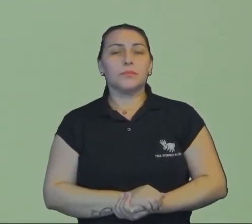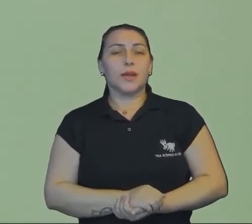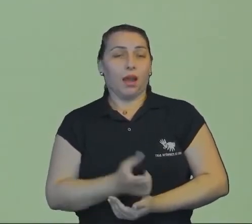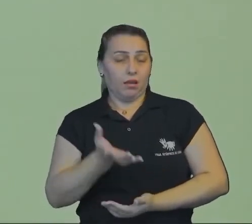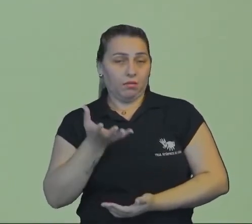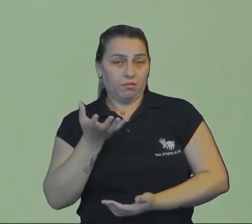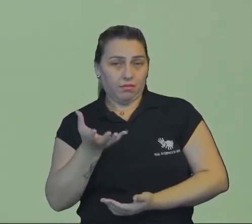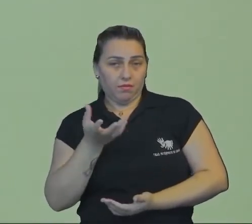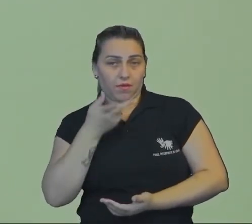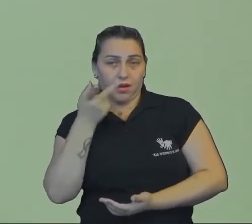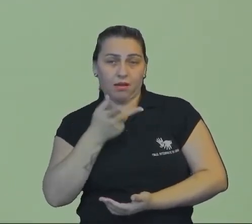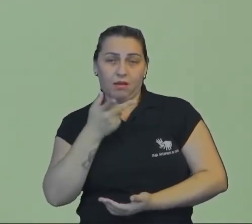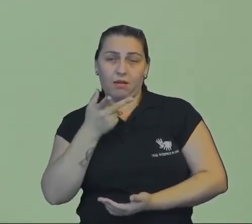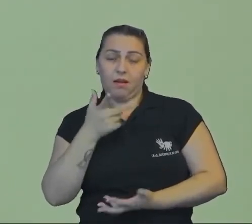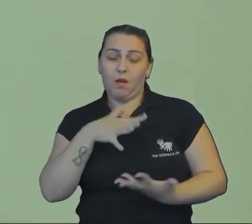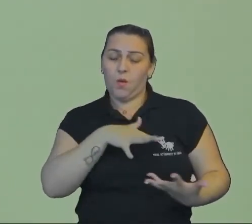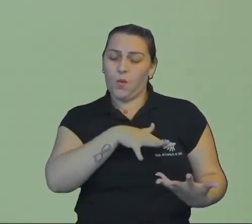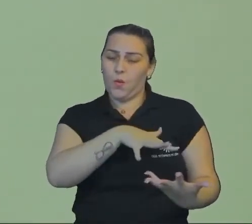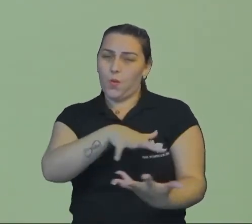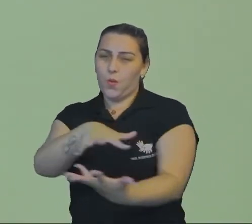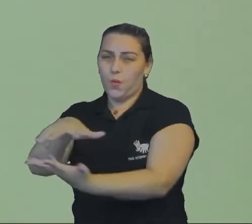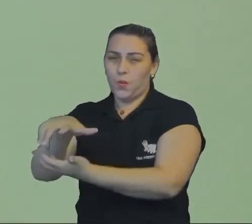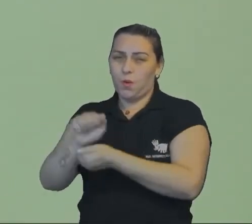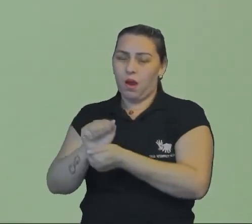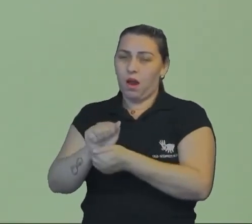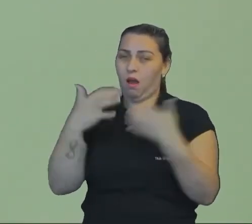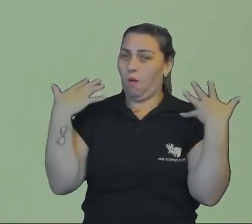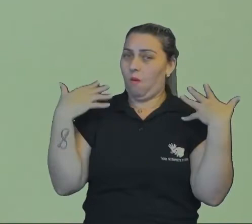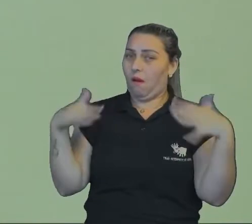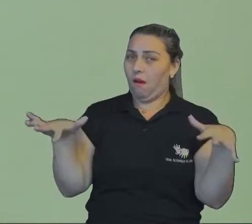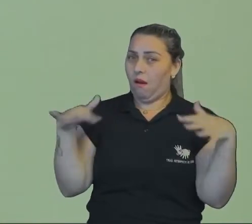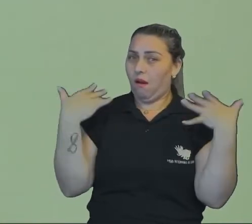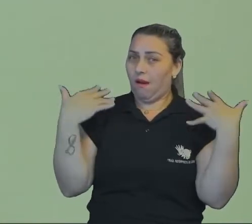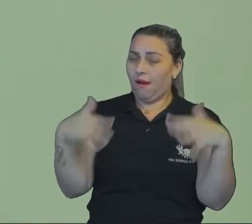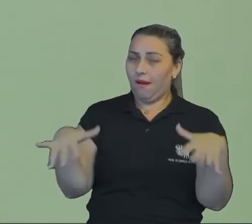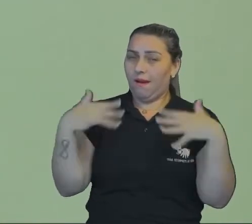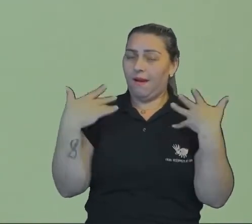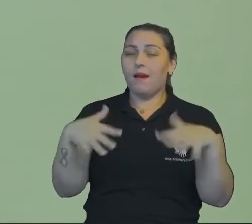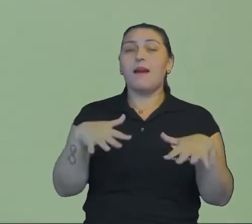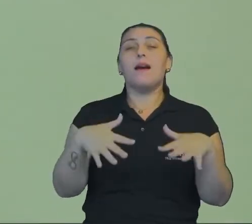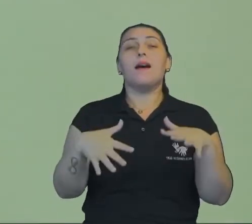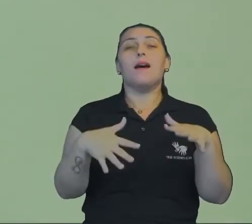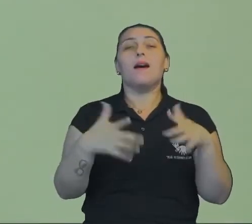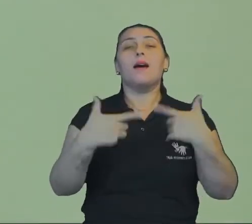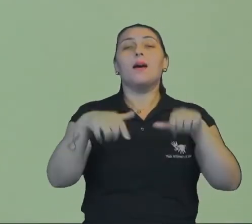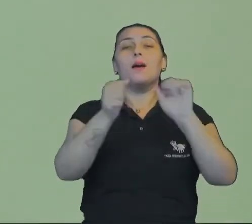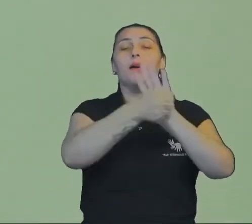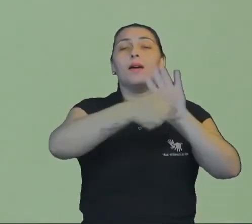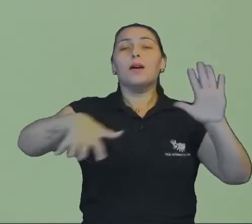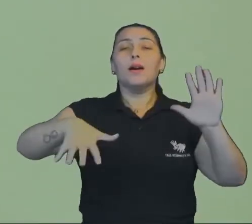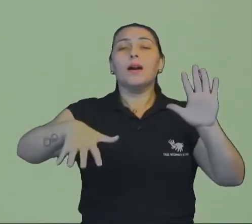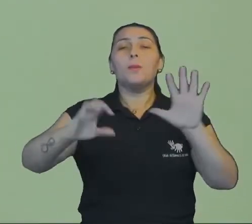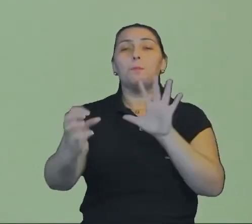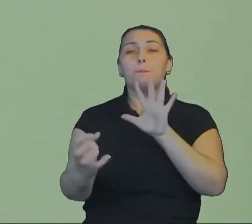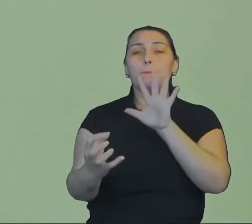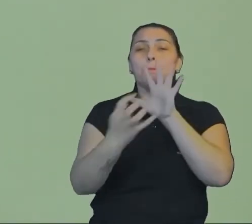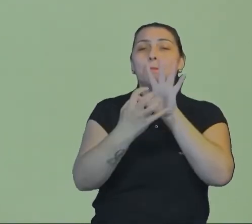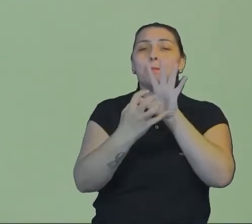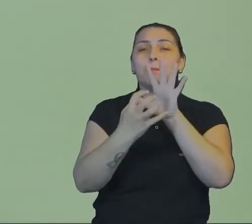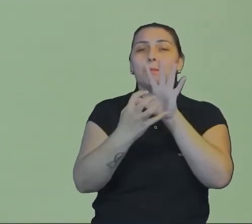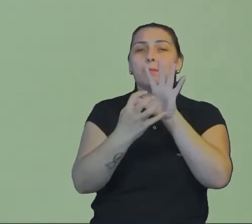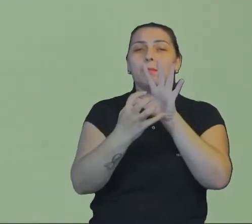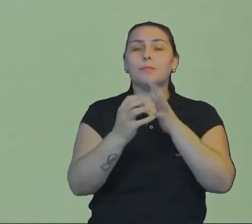que quando ela falava assim, Banhava o mundo. É um exagero. E essa figura de linguagem que usa o exagero é a hipérbole.